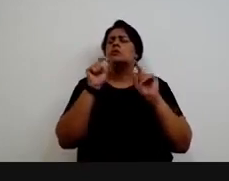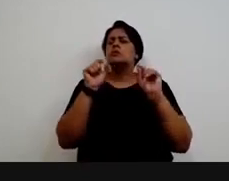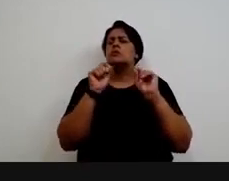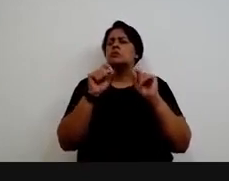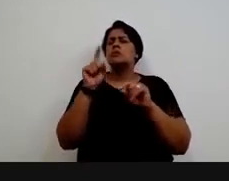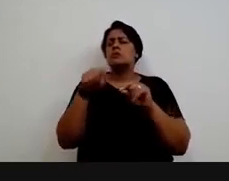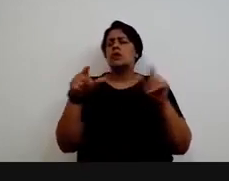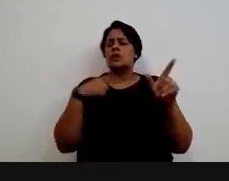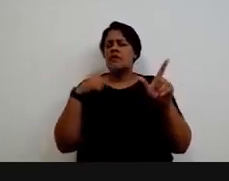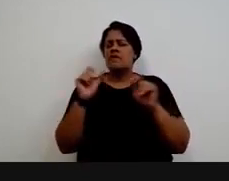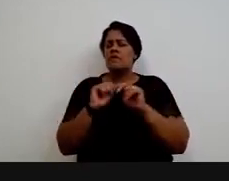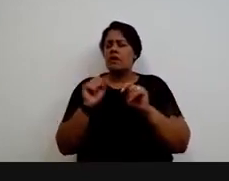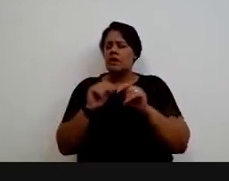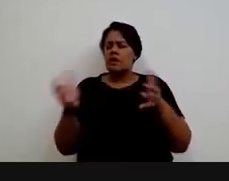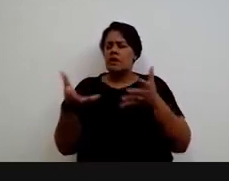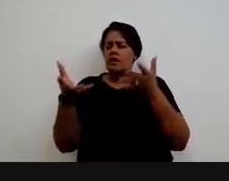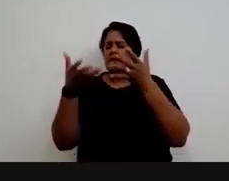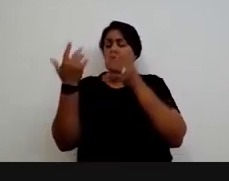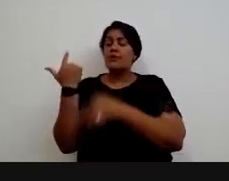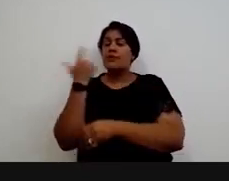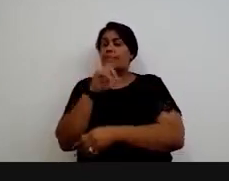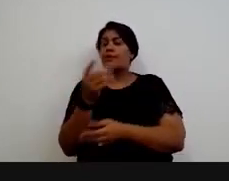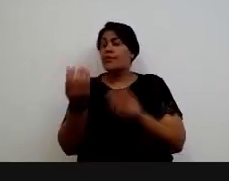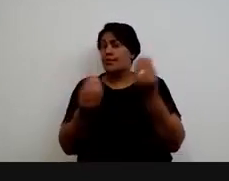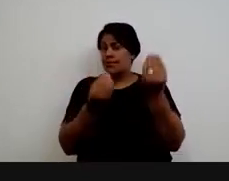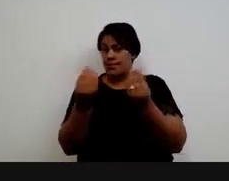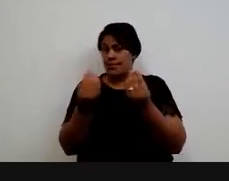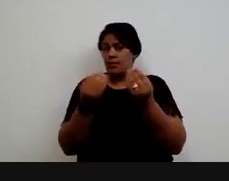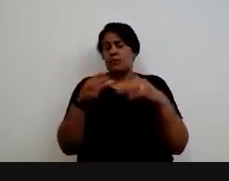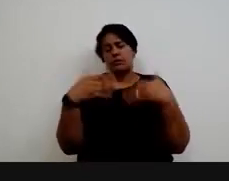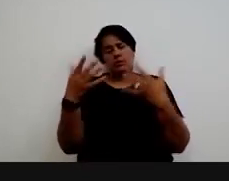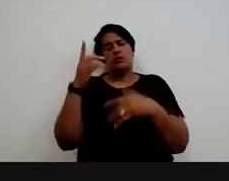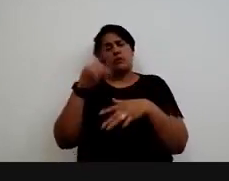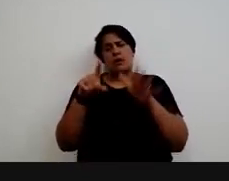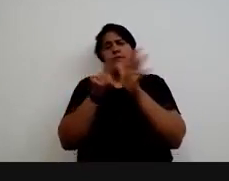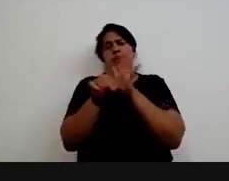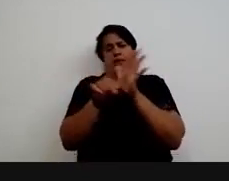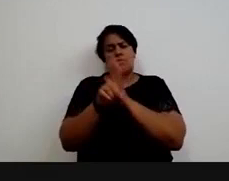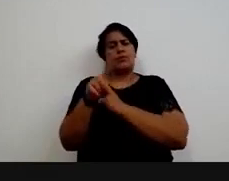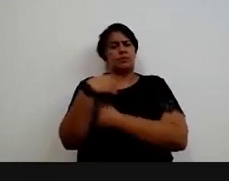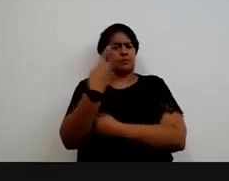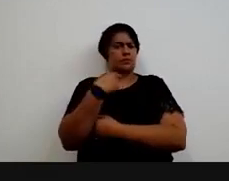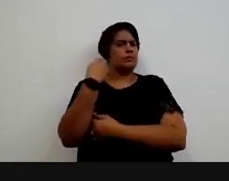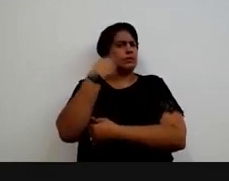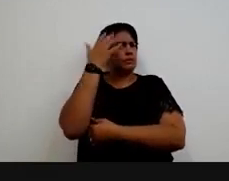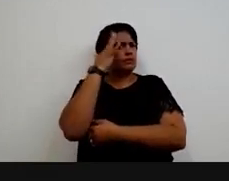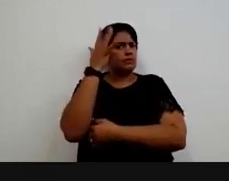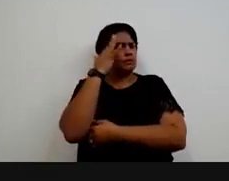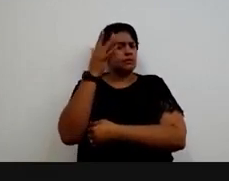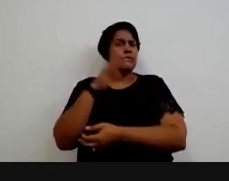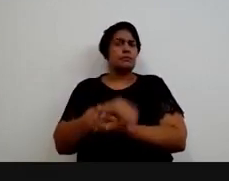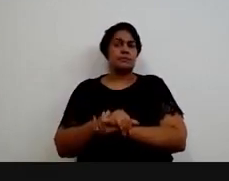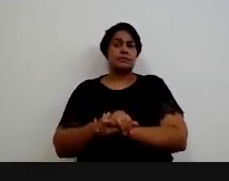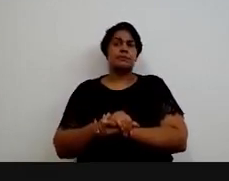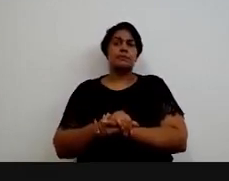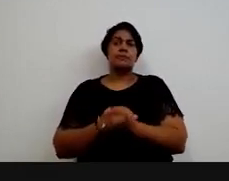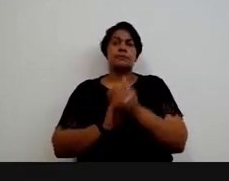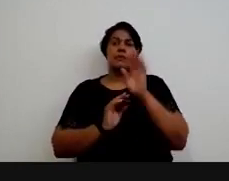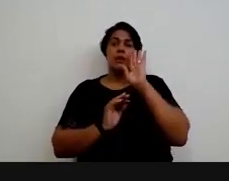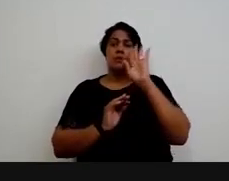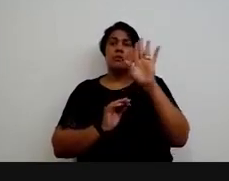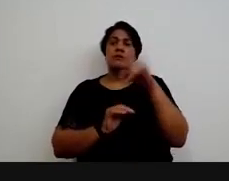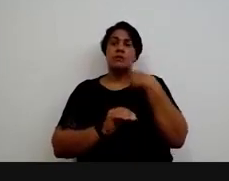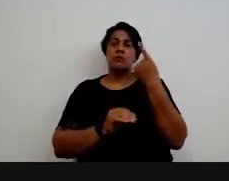e o que a sociedade tem feito para promovê-los? Eu acho que essa é uma indagação que todos devemos ter, principalmente quando a gente fala